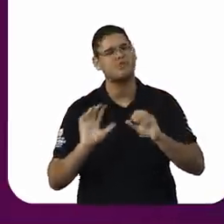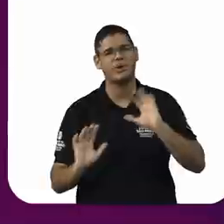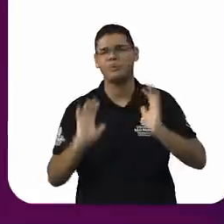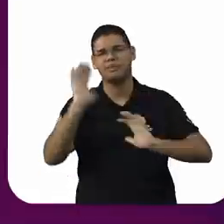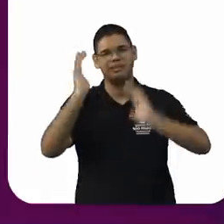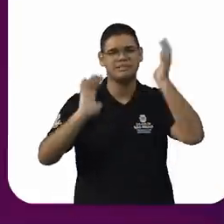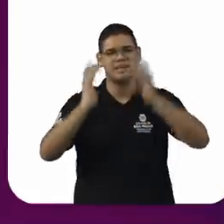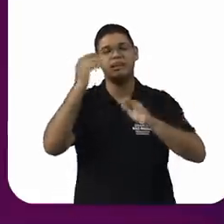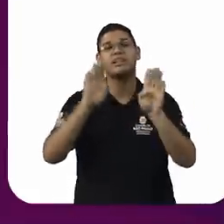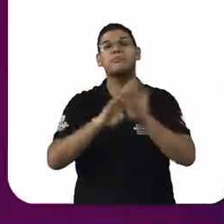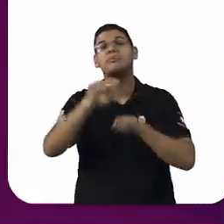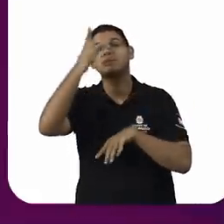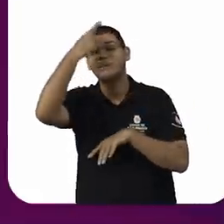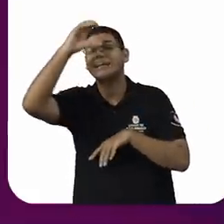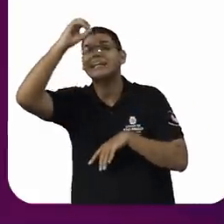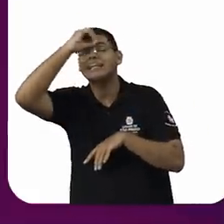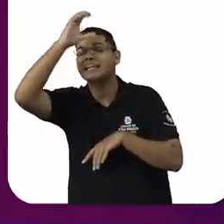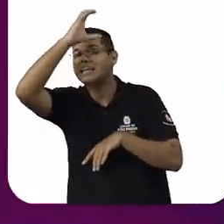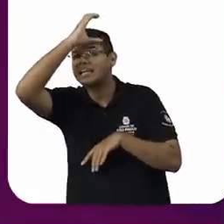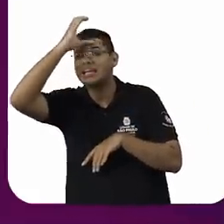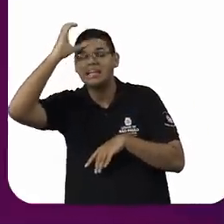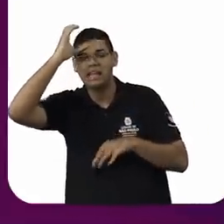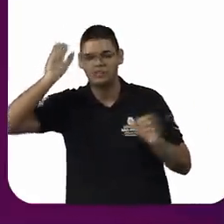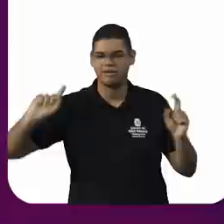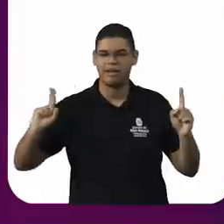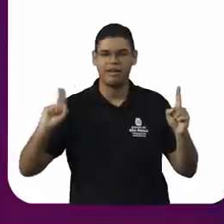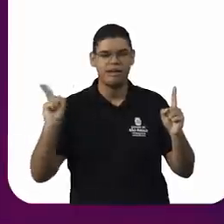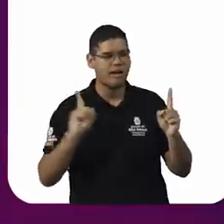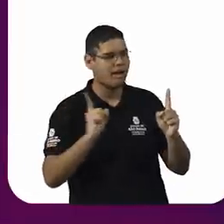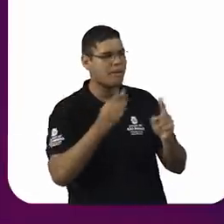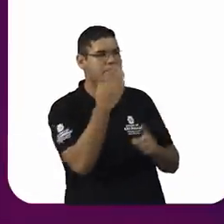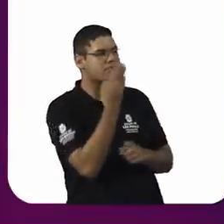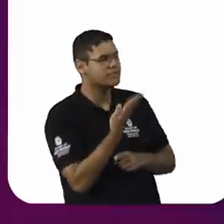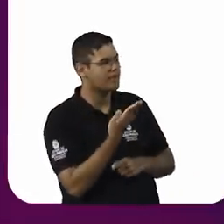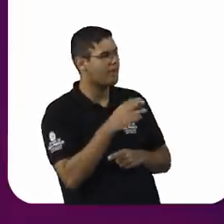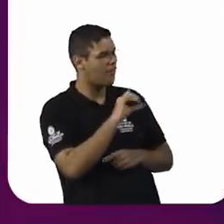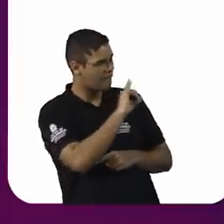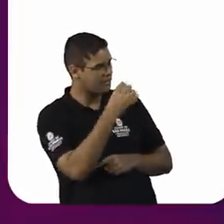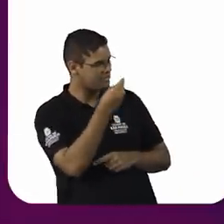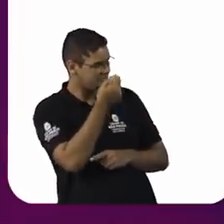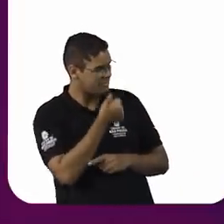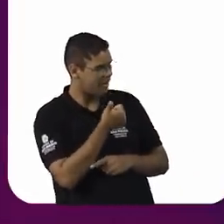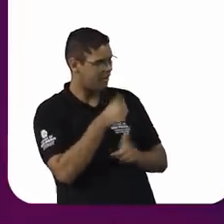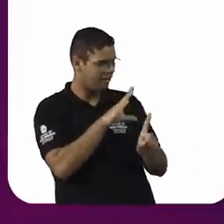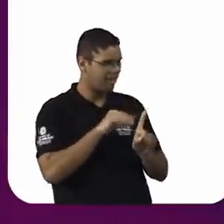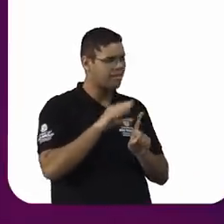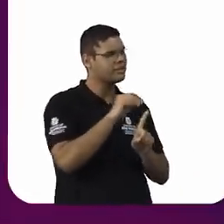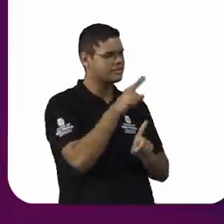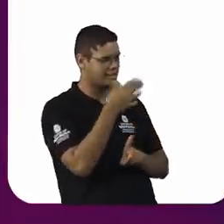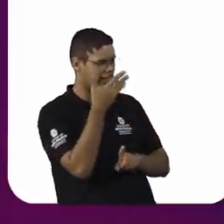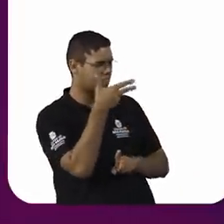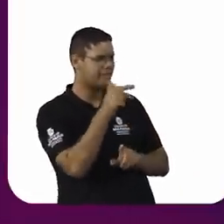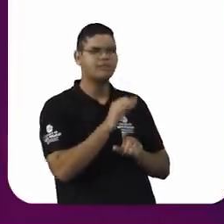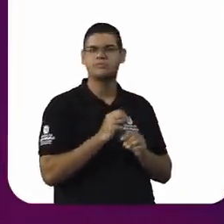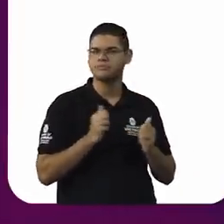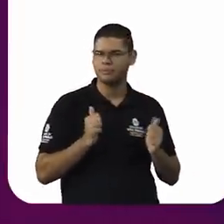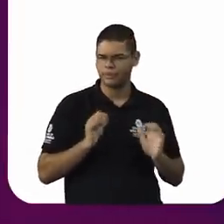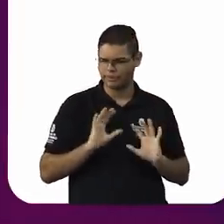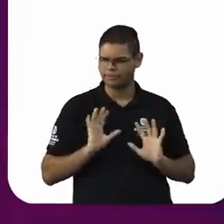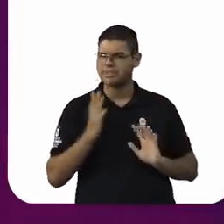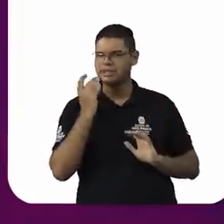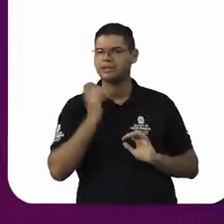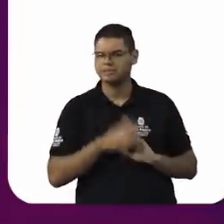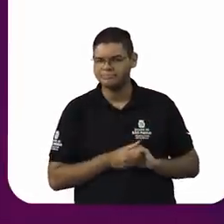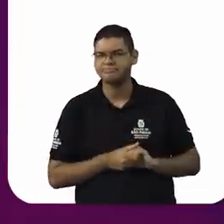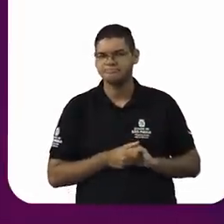percebe é que há esse ato de constrangimento com esse cunho sexual e ele está relacionado